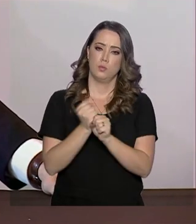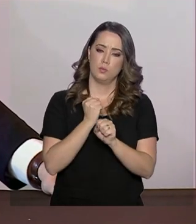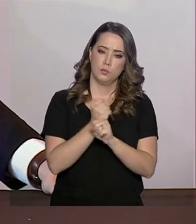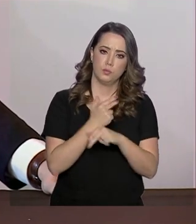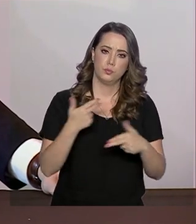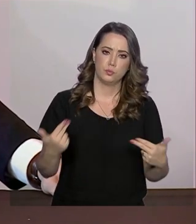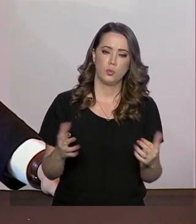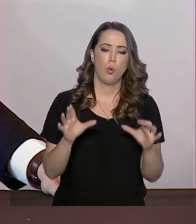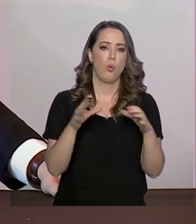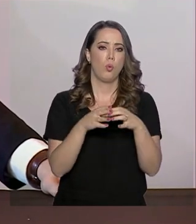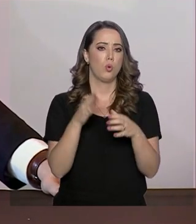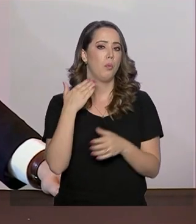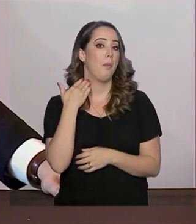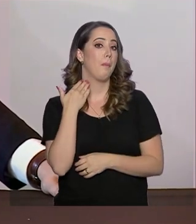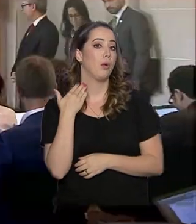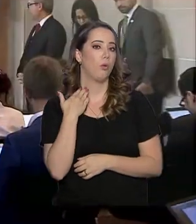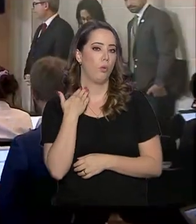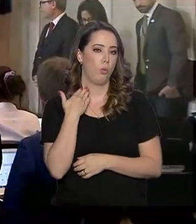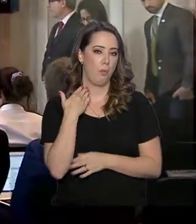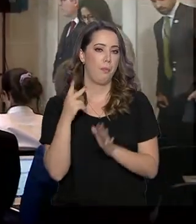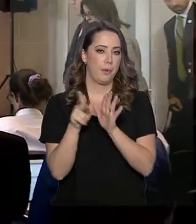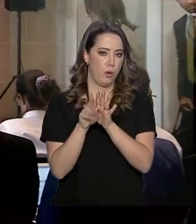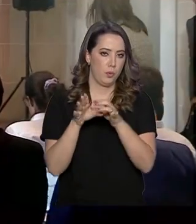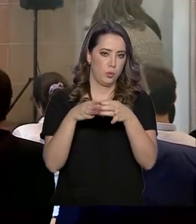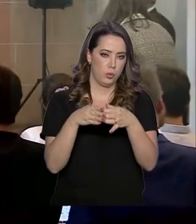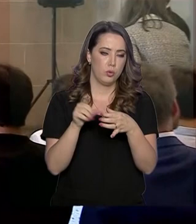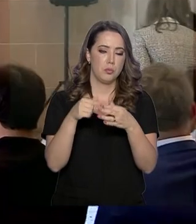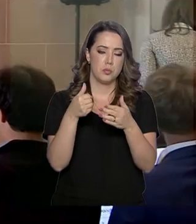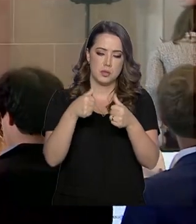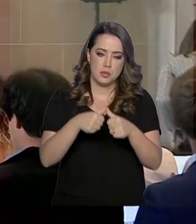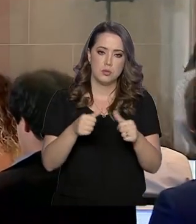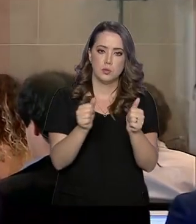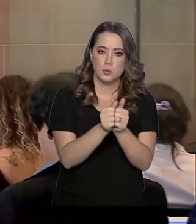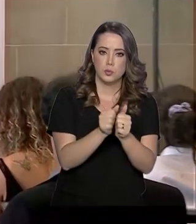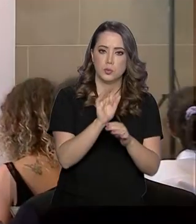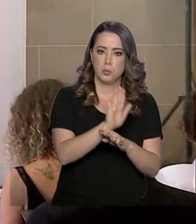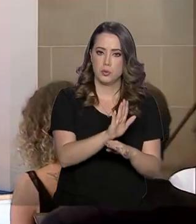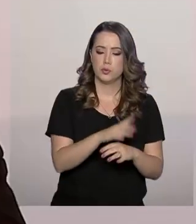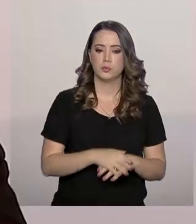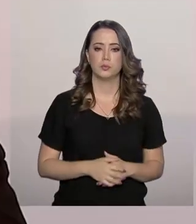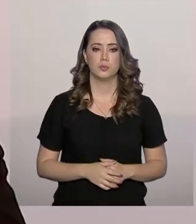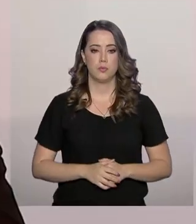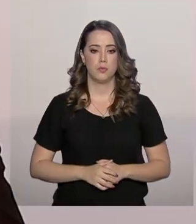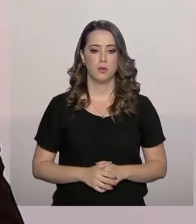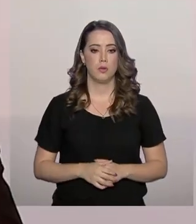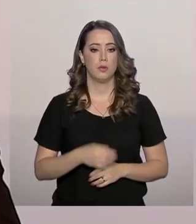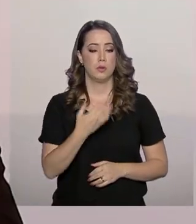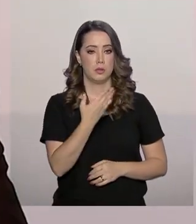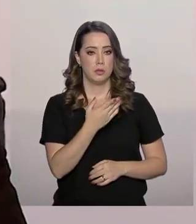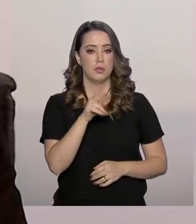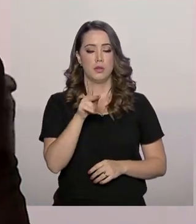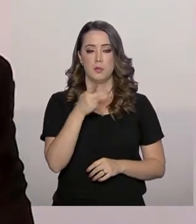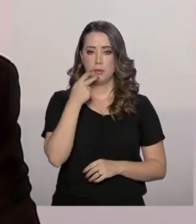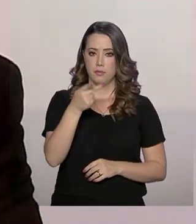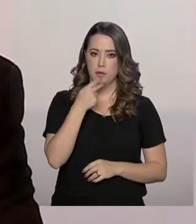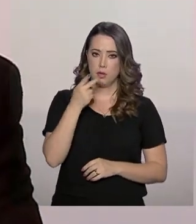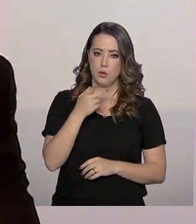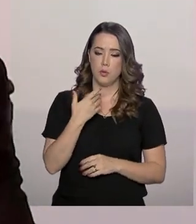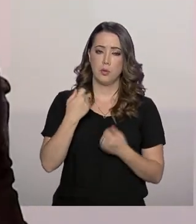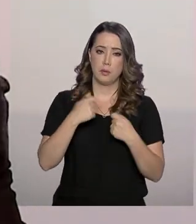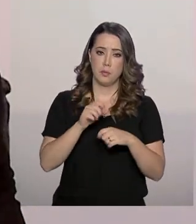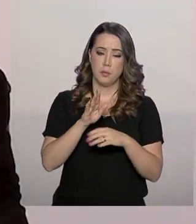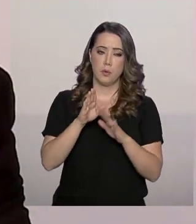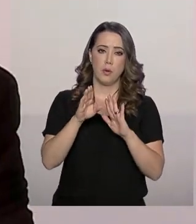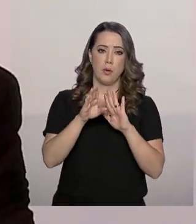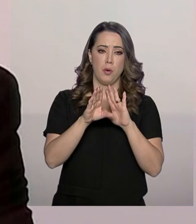o Banco do BRICS esteja mais presente. O ministro das Relações Exteriores do Brasil também fez um apelo para o BRICS apoiar